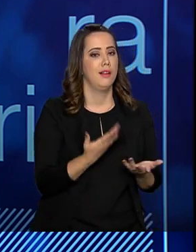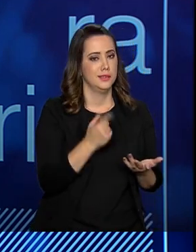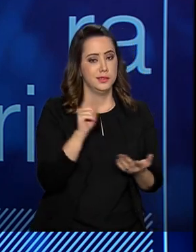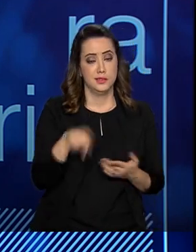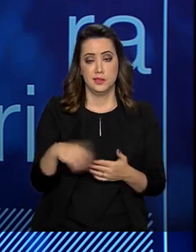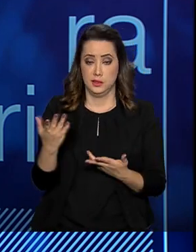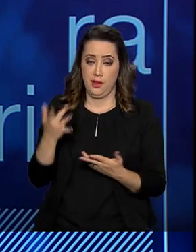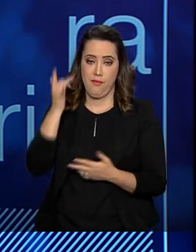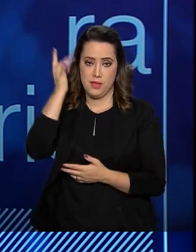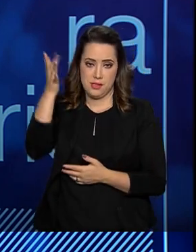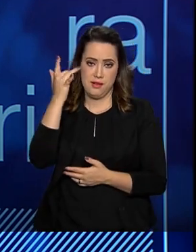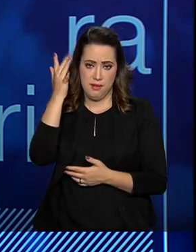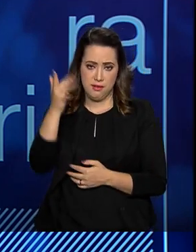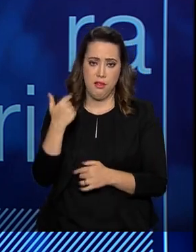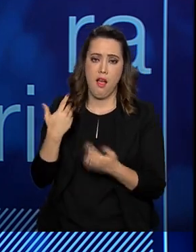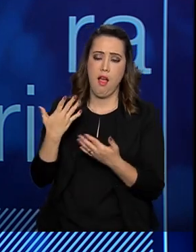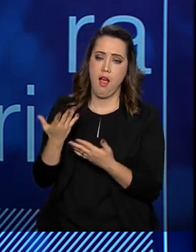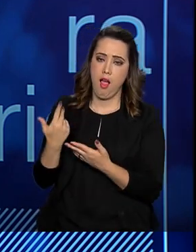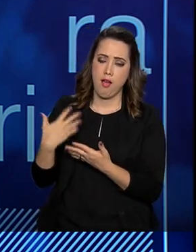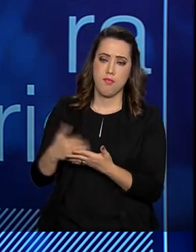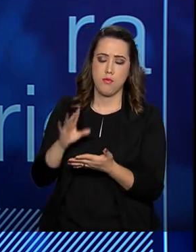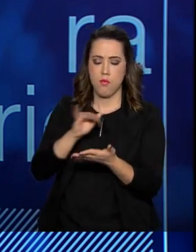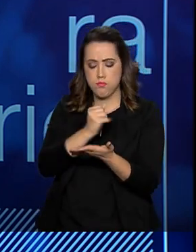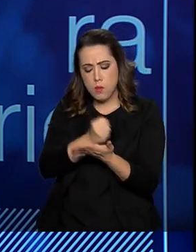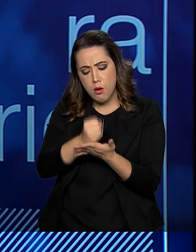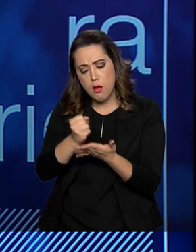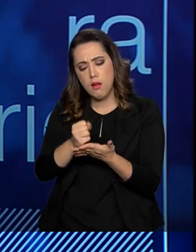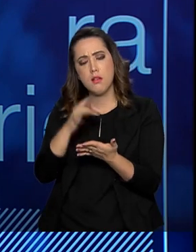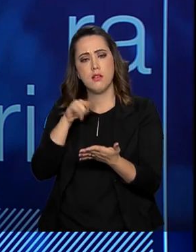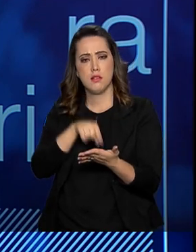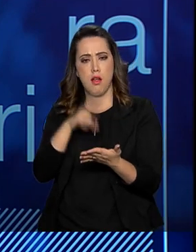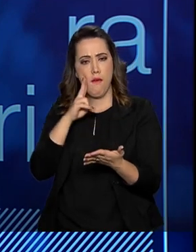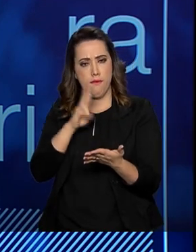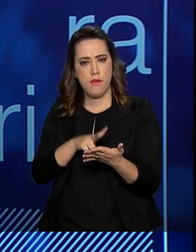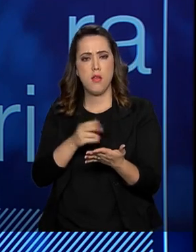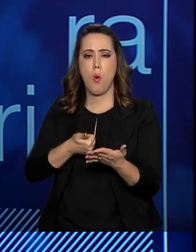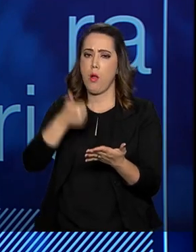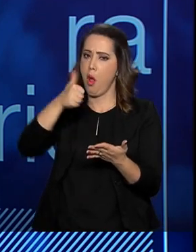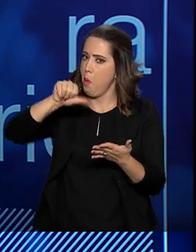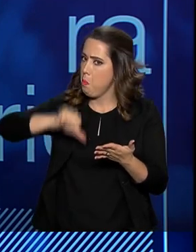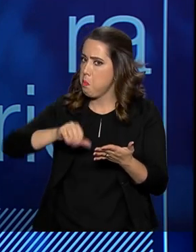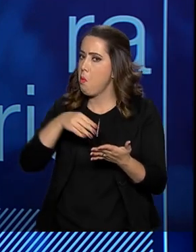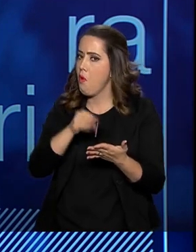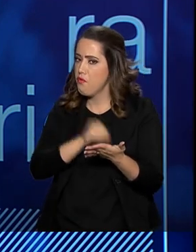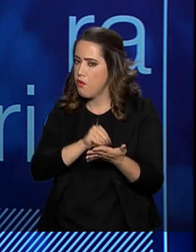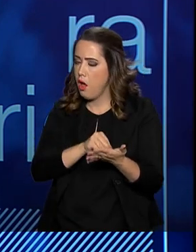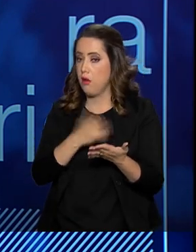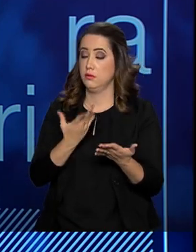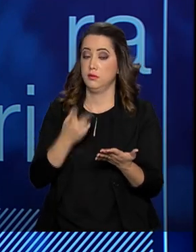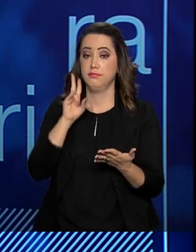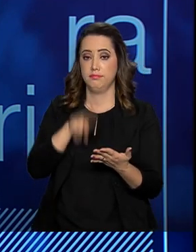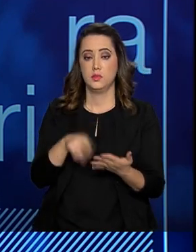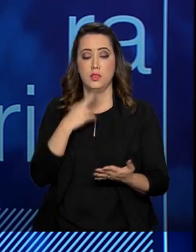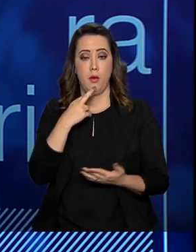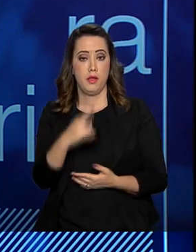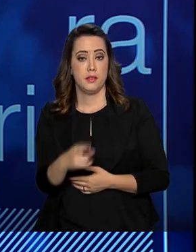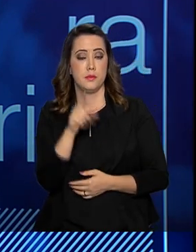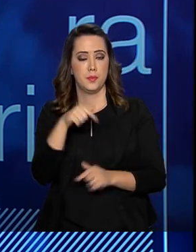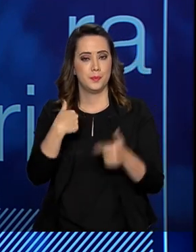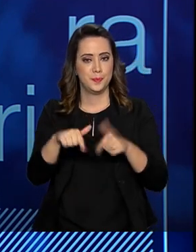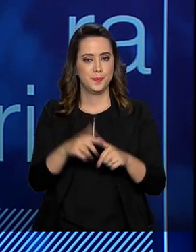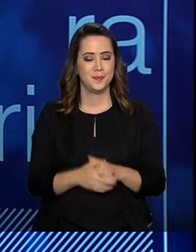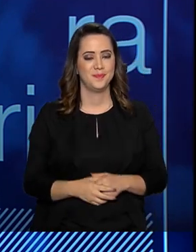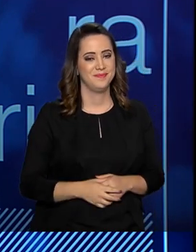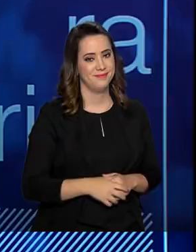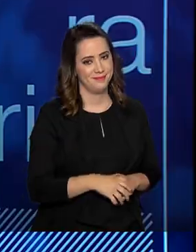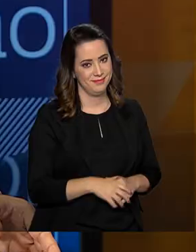valorização do cartão de vacinação nas inscrições. Então, esse é o resultado desse trabalho.